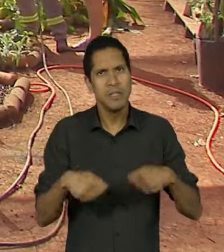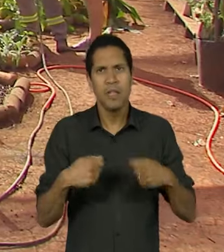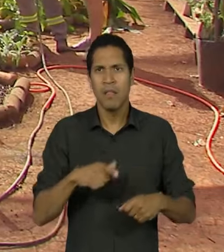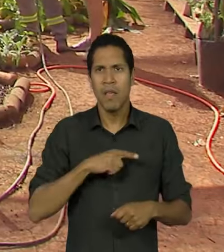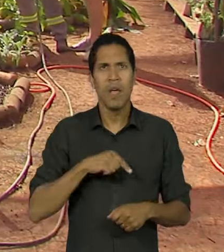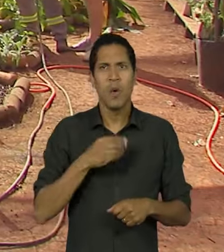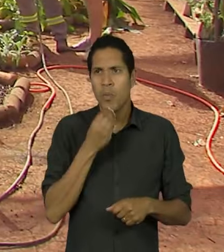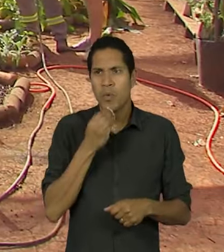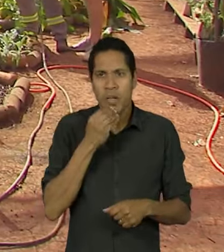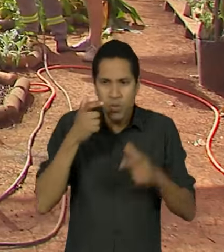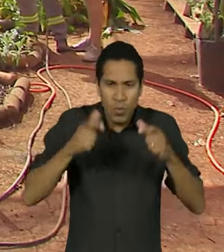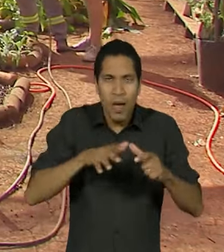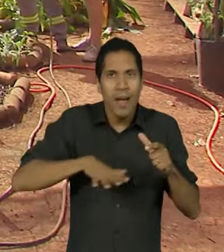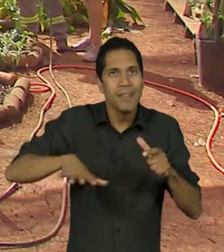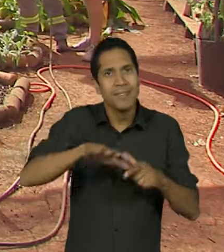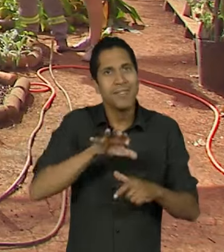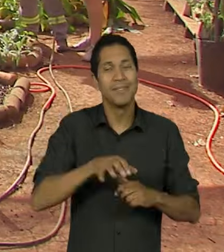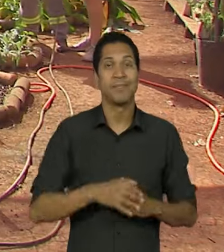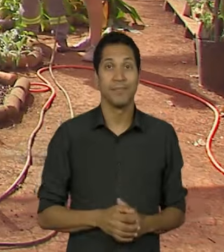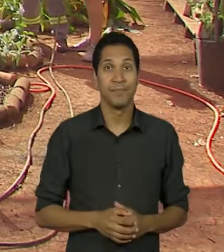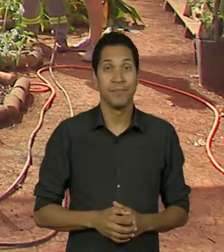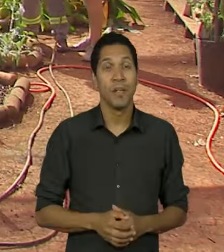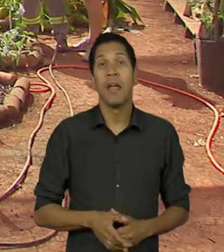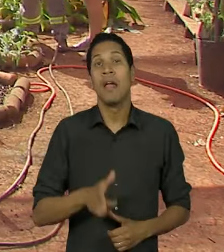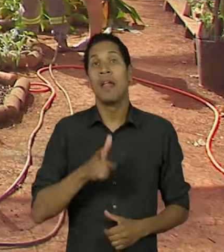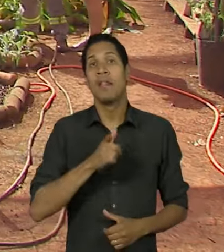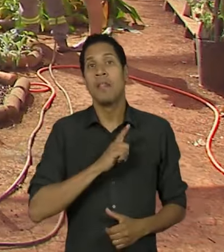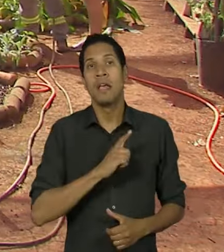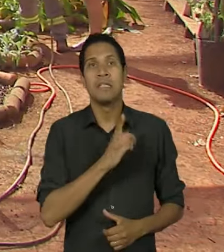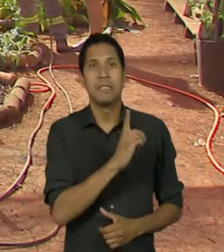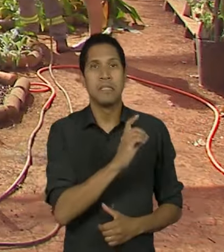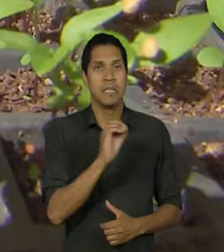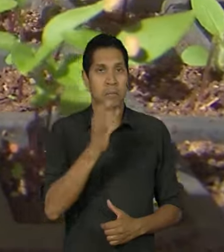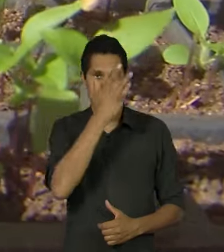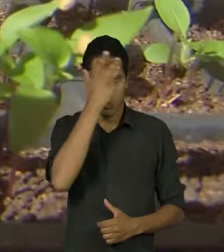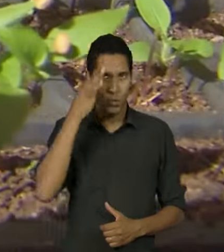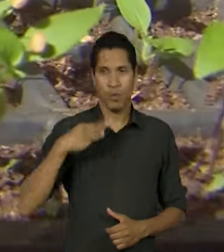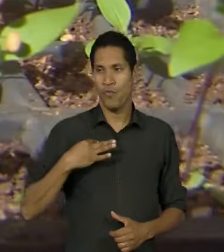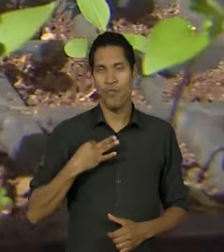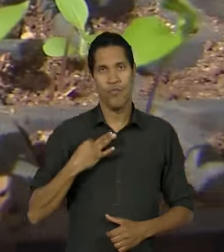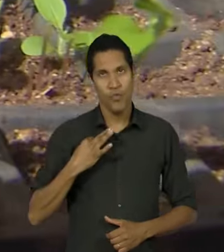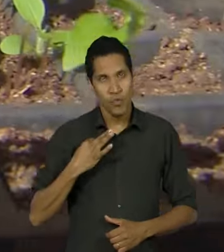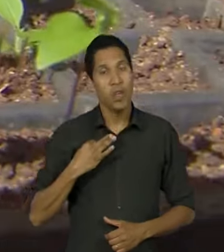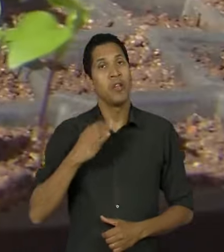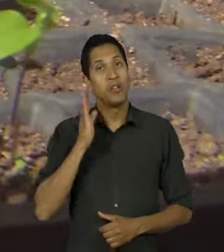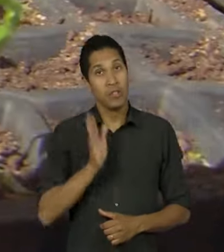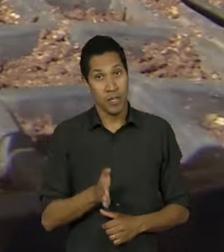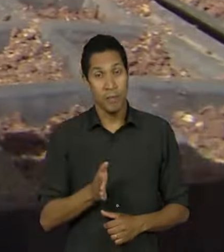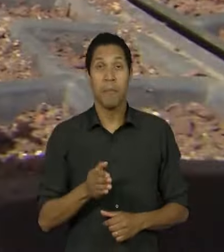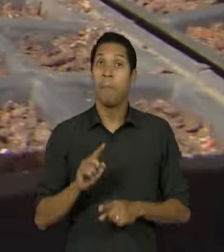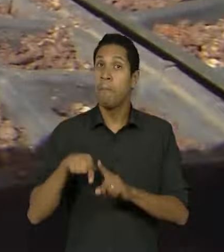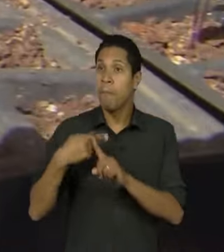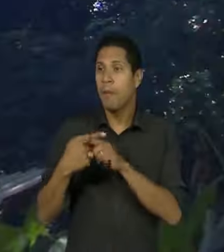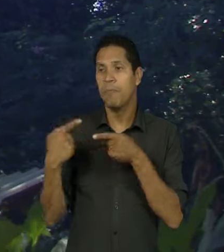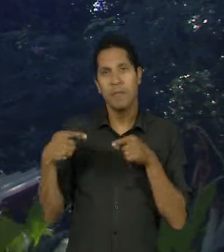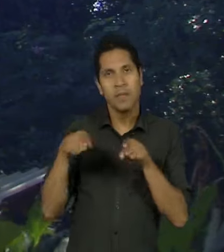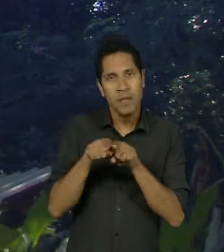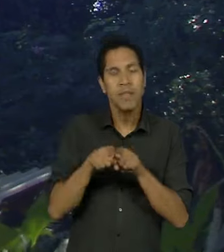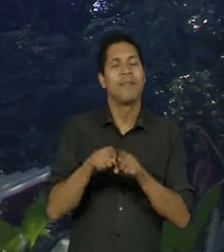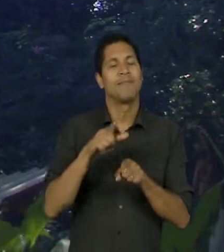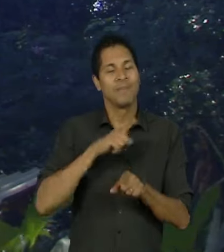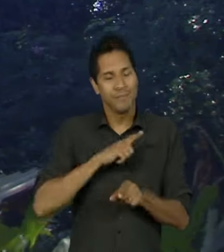A Horta das Flores conta hoje com cerca de 100 voluntários e vem expandindo parcerias e projetos.